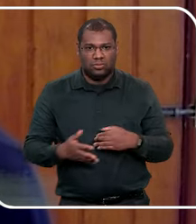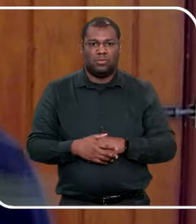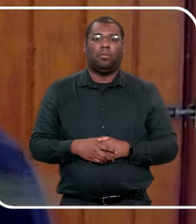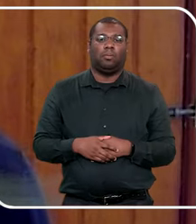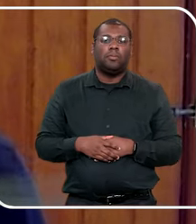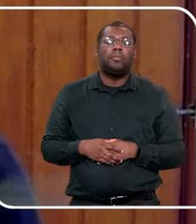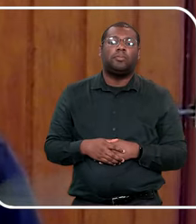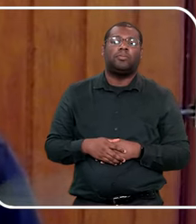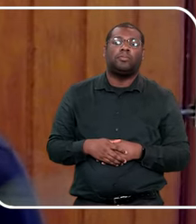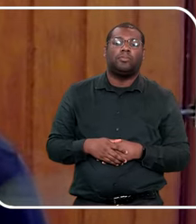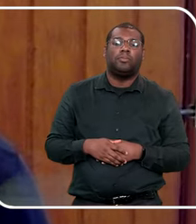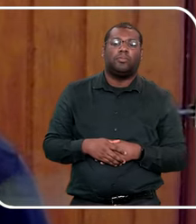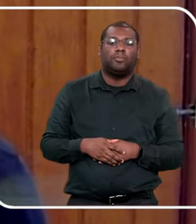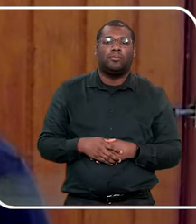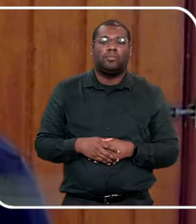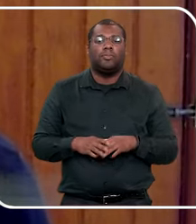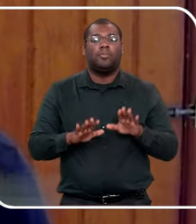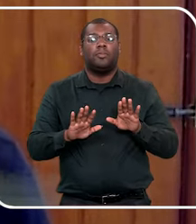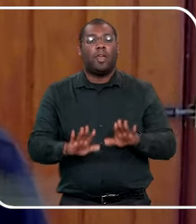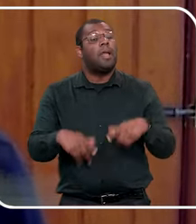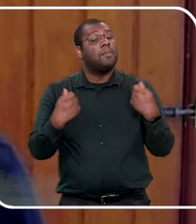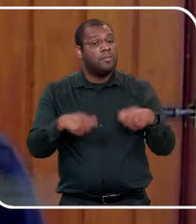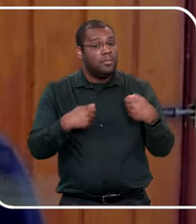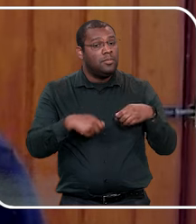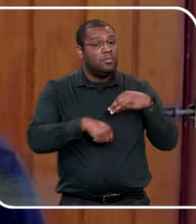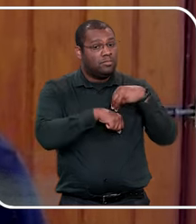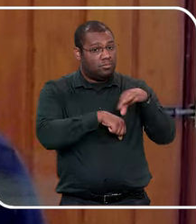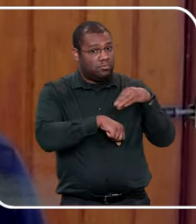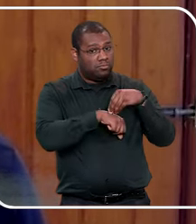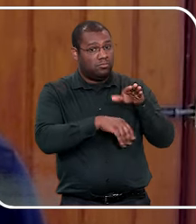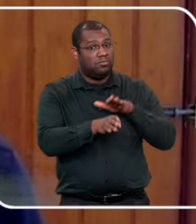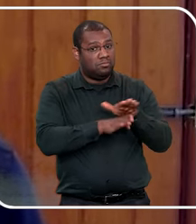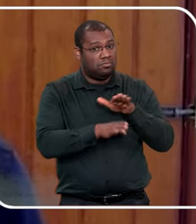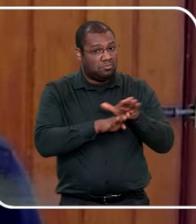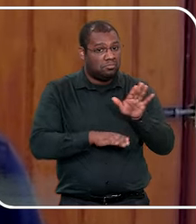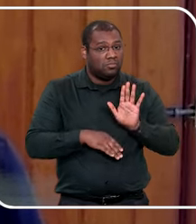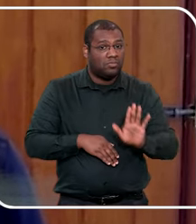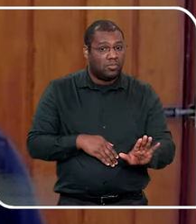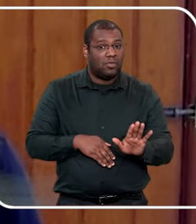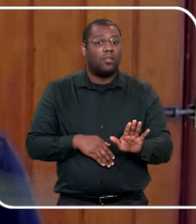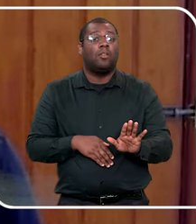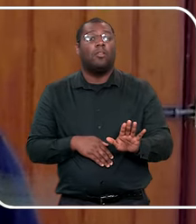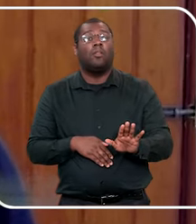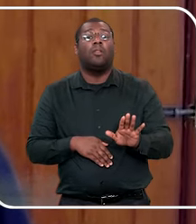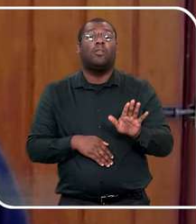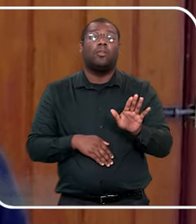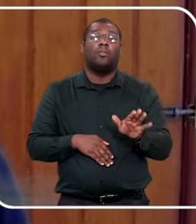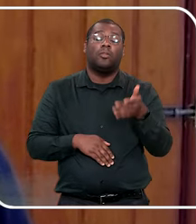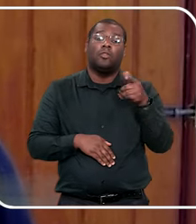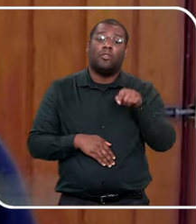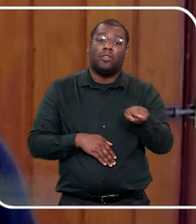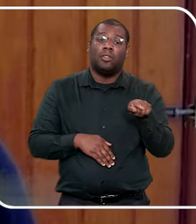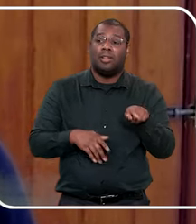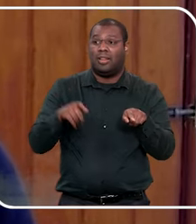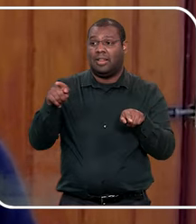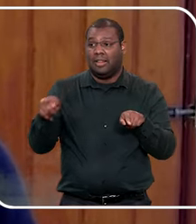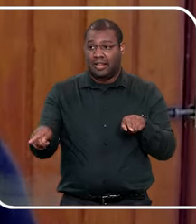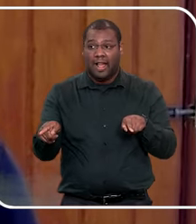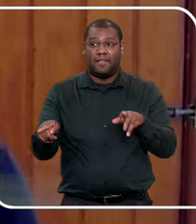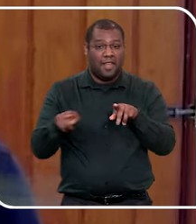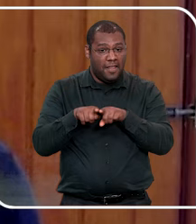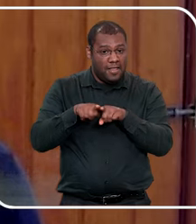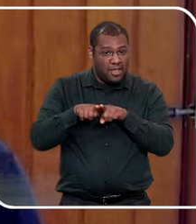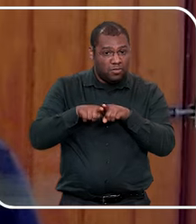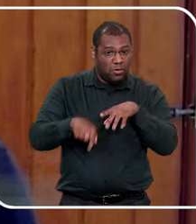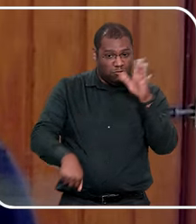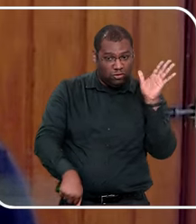vamos deixar, né, gente? Vai falar, olha, meu amor, você lembra que a mamãe falou, que é parte íntima, e que a gente não deve tocar na parte íntima do outro, e